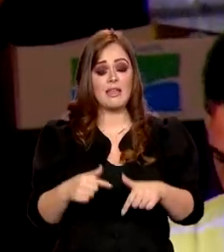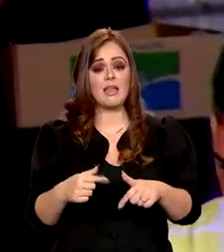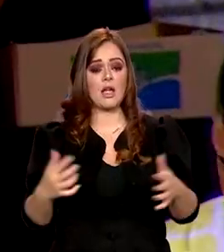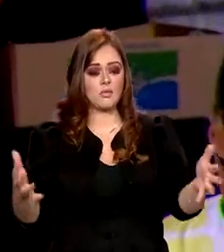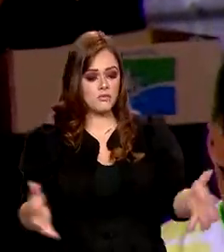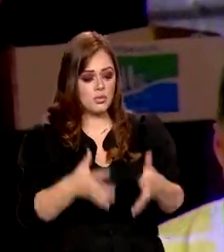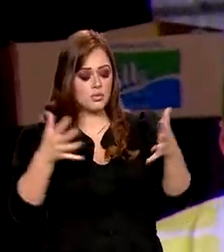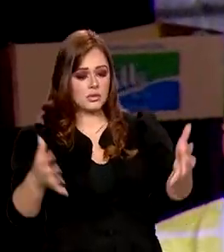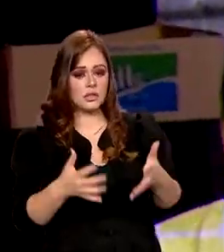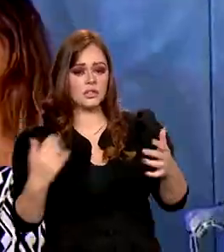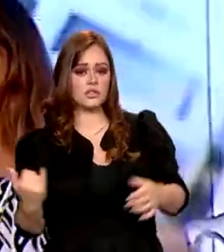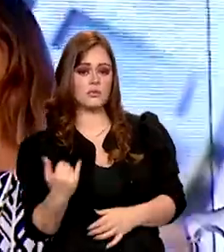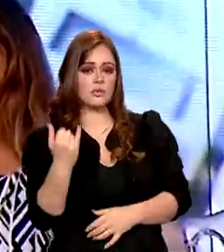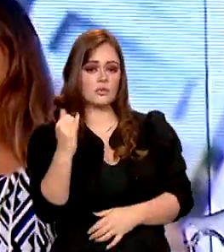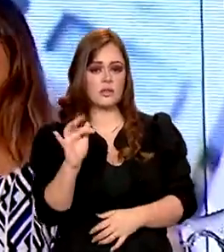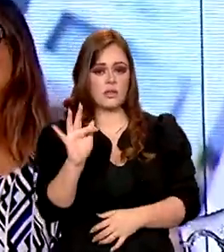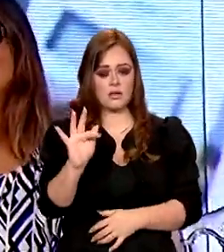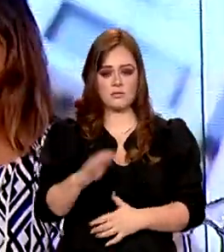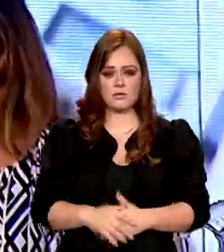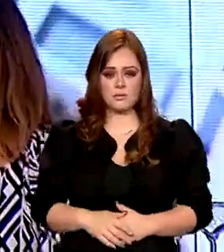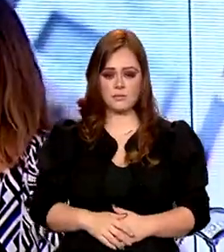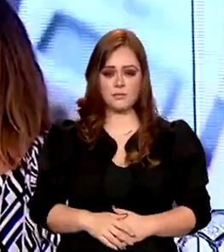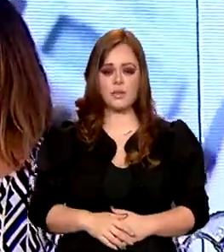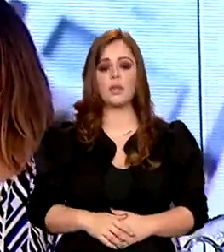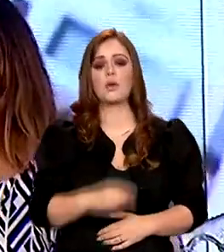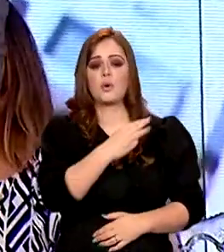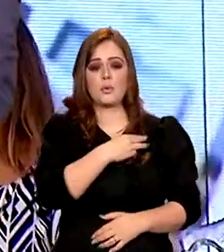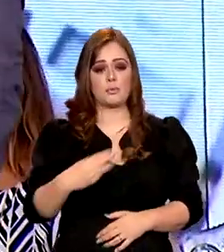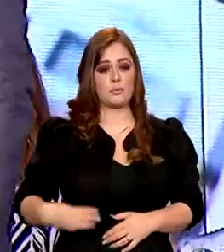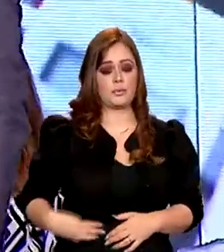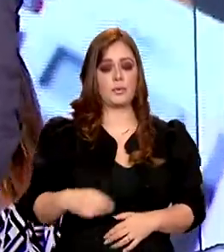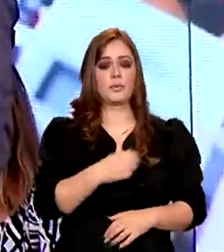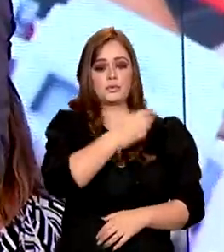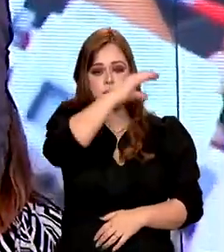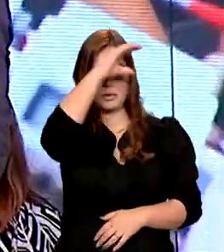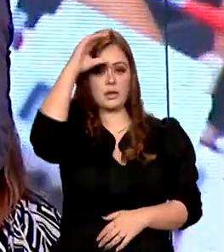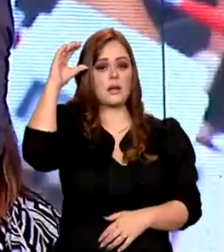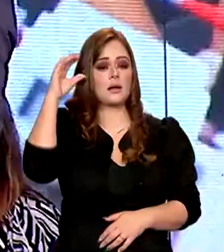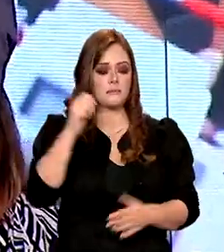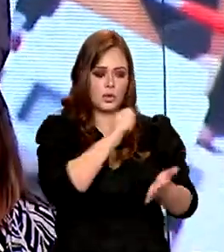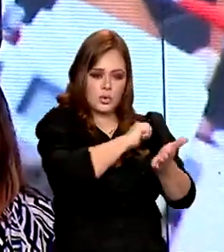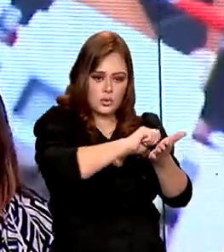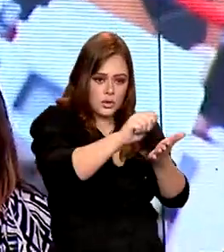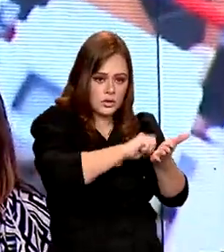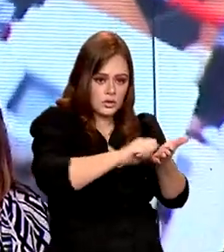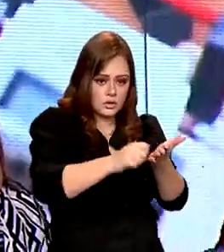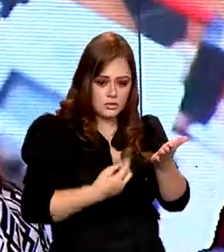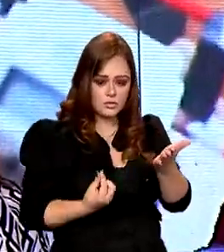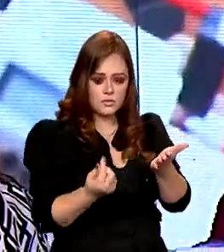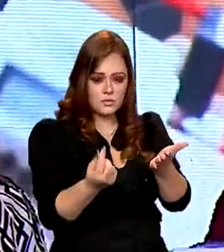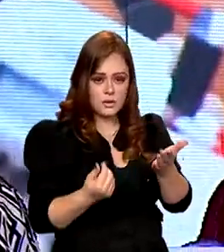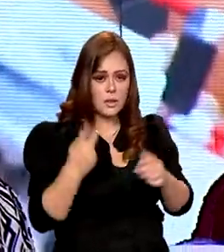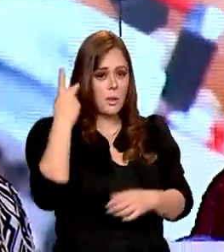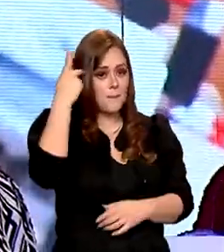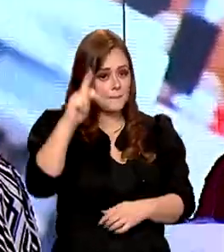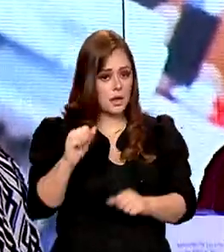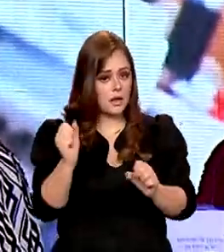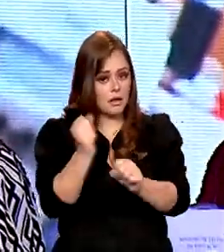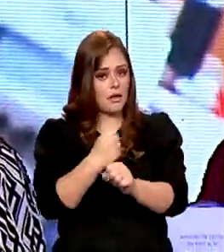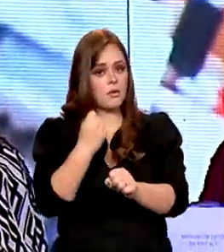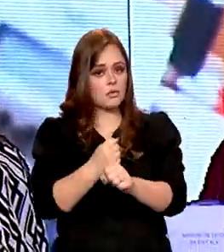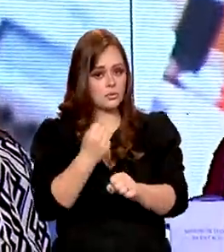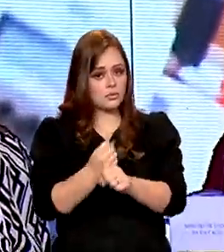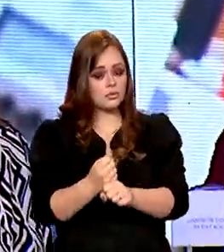um Instituto Federal, presidente. E o ministro da Educação, Camilo Santana, assinou a destinação de recursos para a construção de mais uma